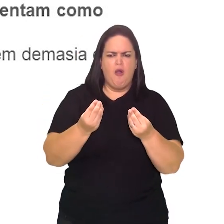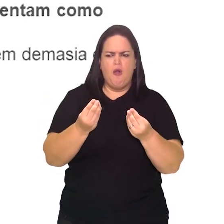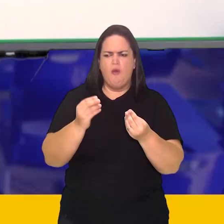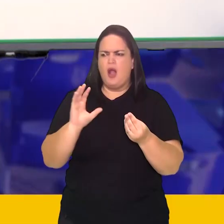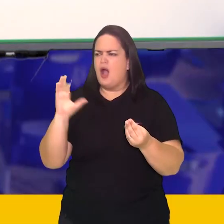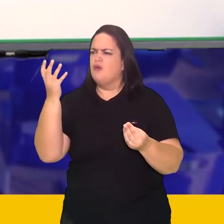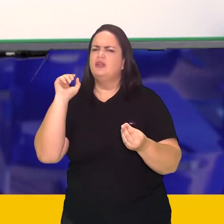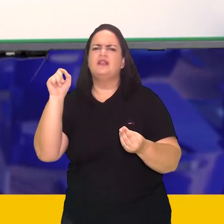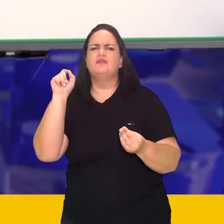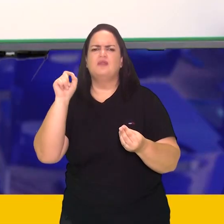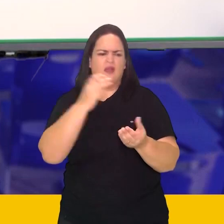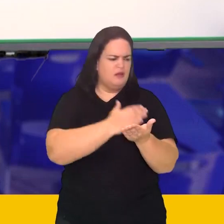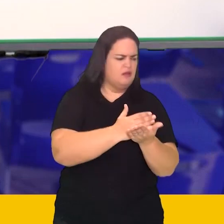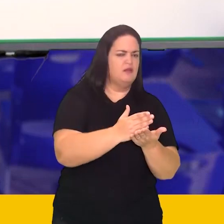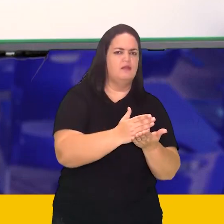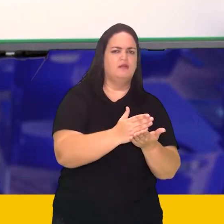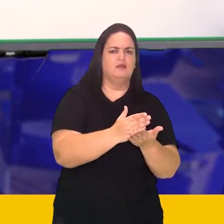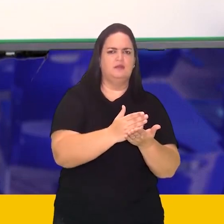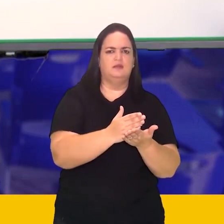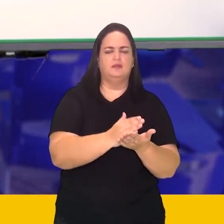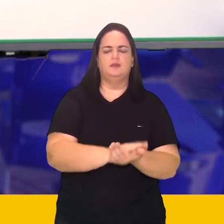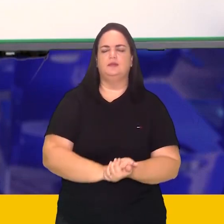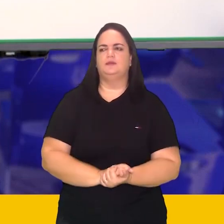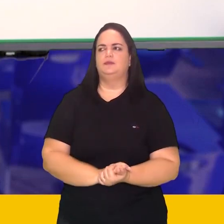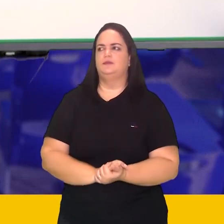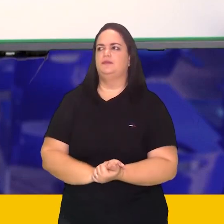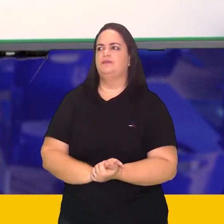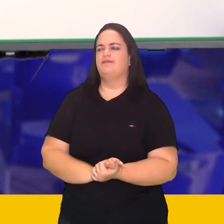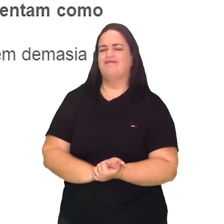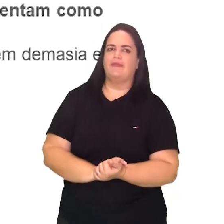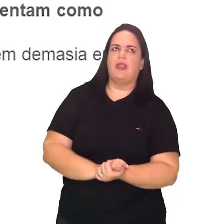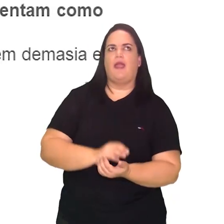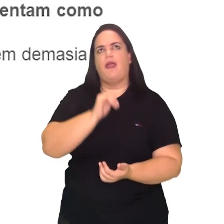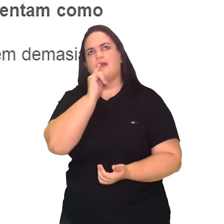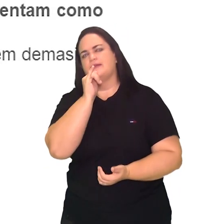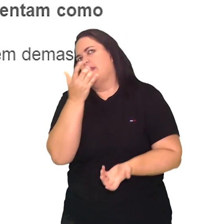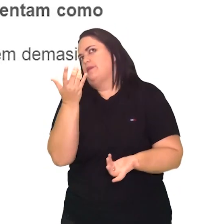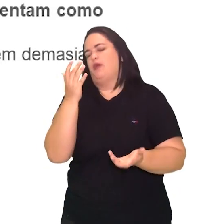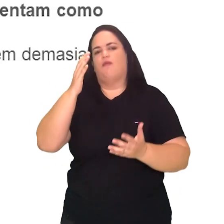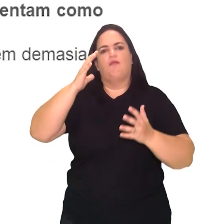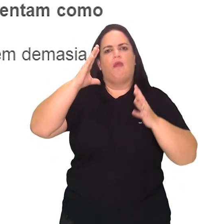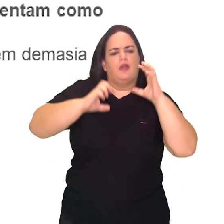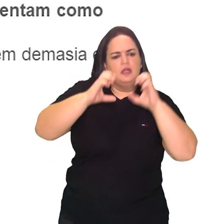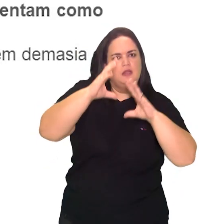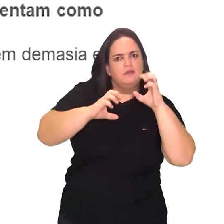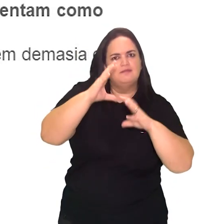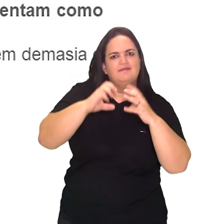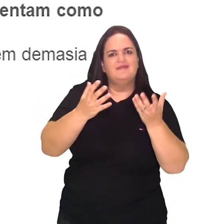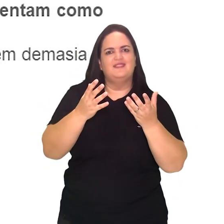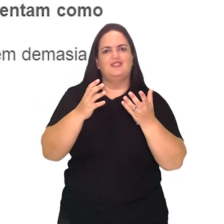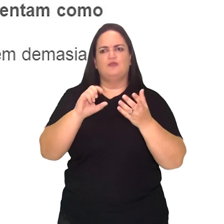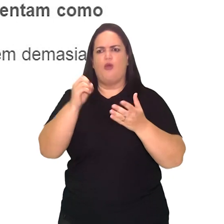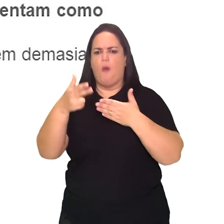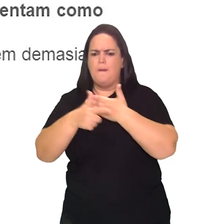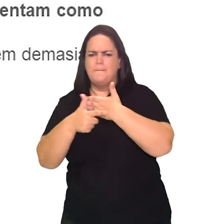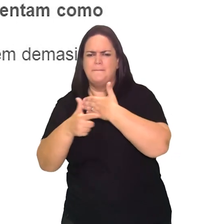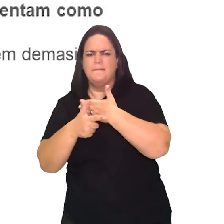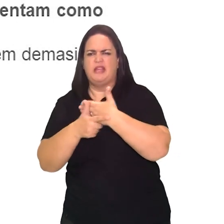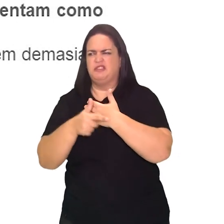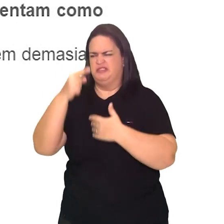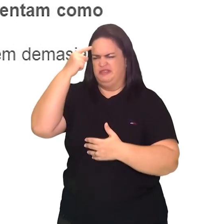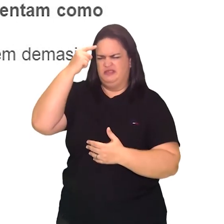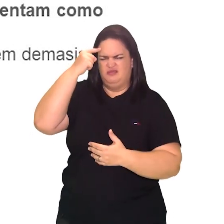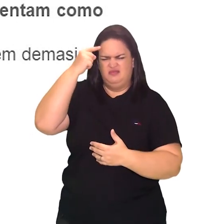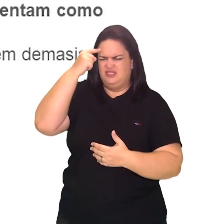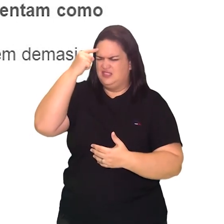esse cometimento de crime? Geralmente, uma discussão, uma personagem que apresenta problemas de personalidade,